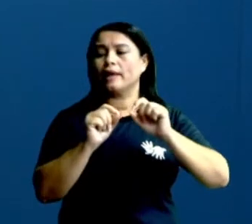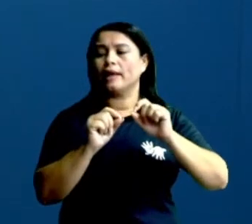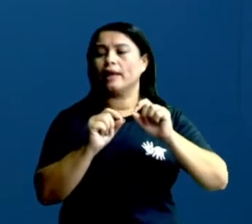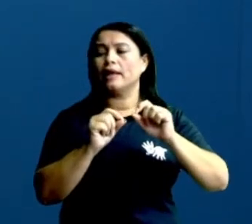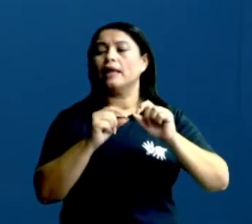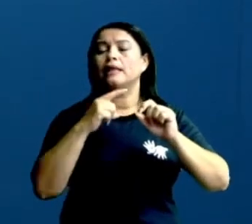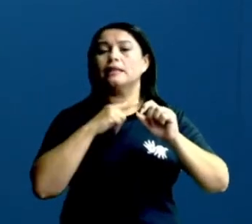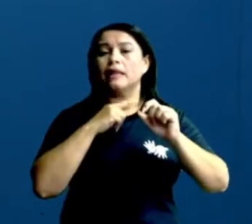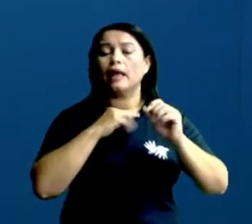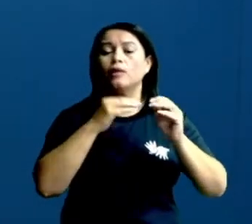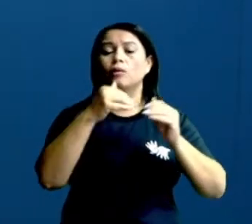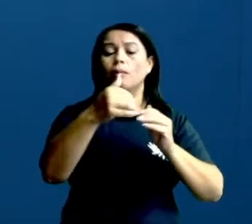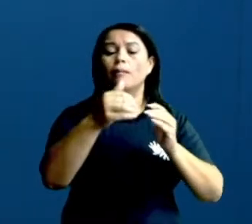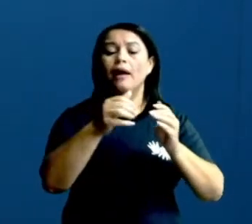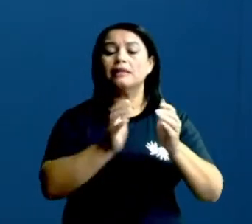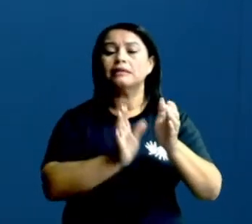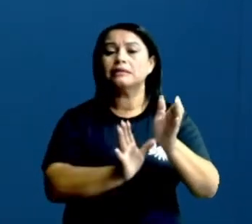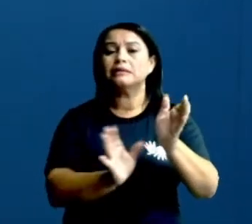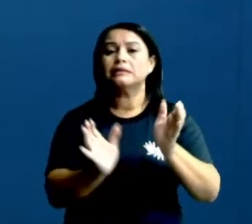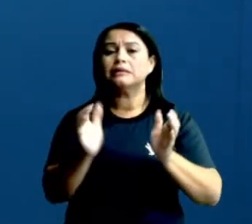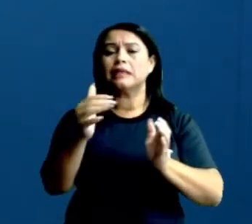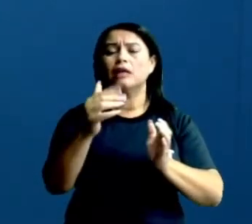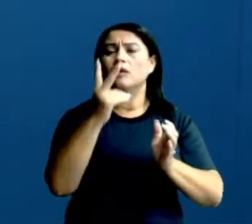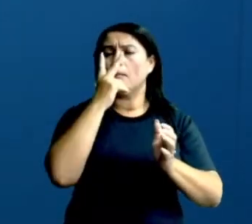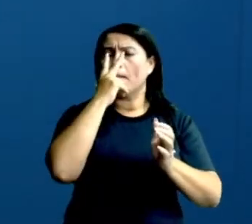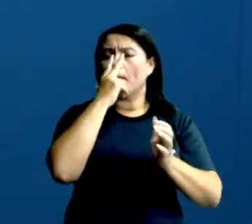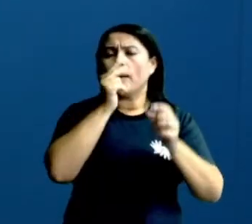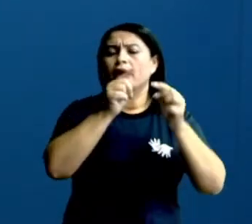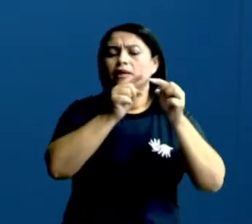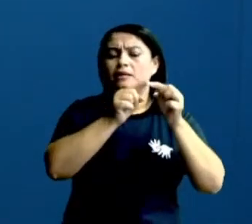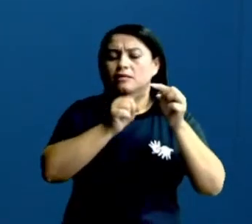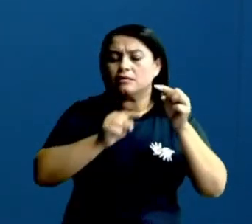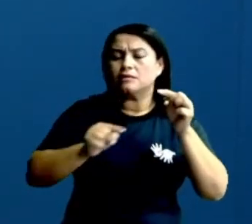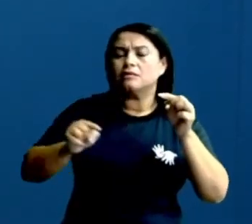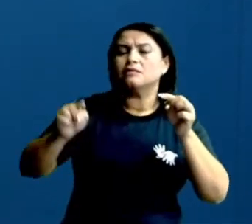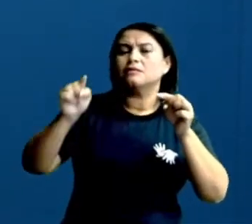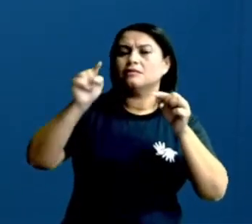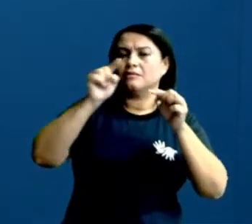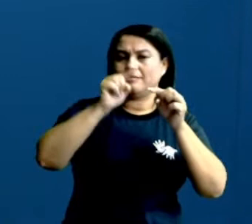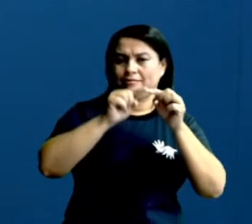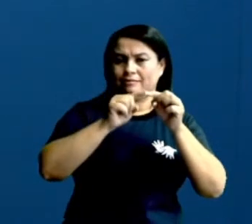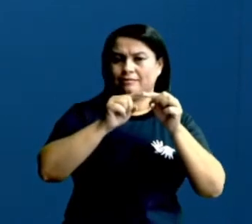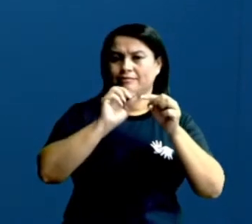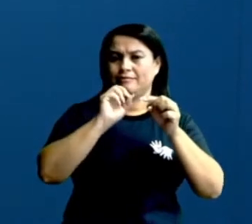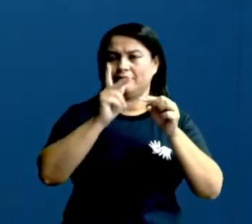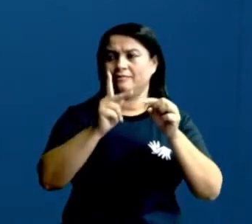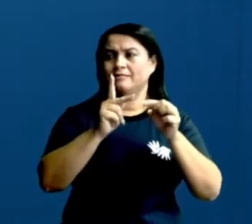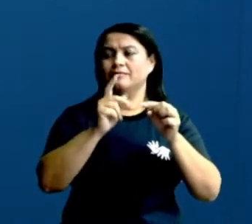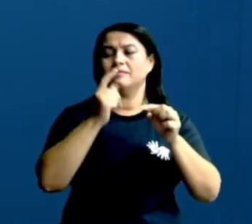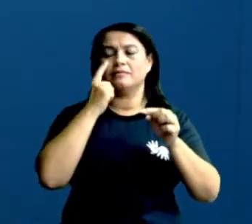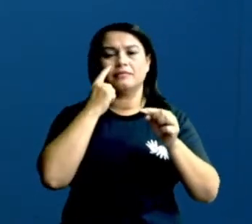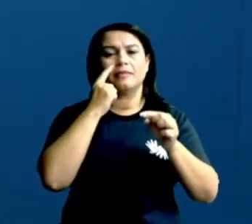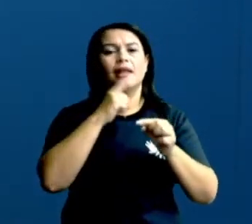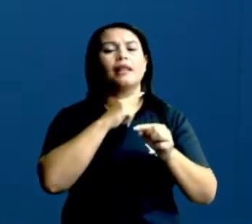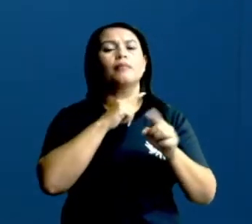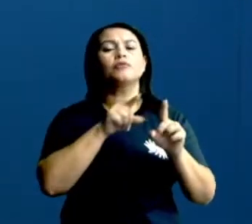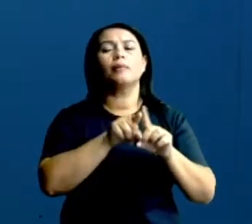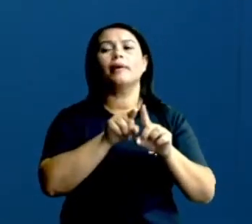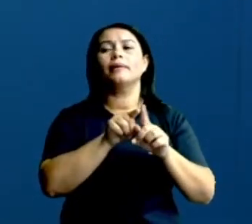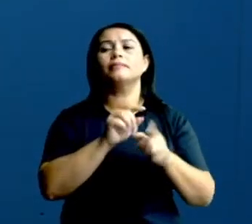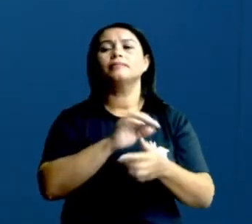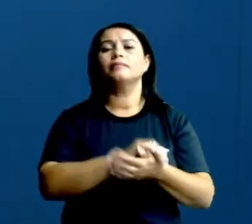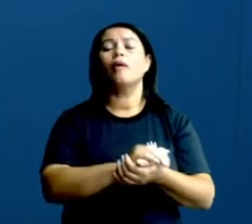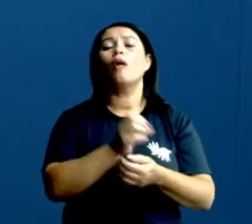Quanto mais lados ela tem, mais próximo de um círculo nós vamos chegar. Tá ok? Então, nós temos essa daqui, ó.